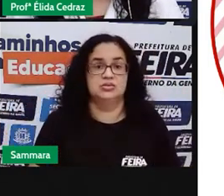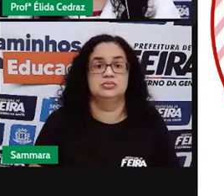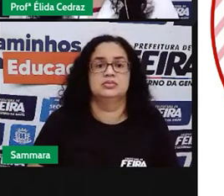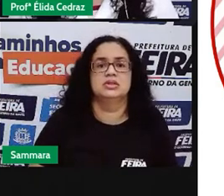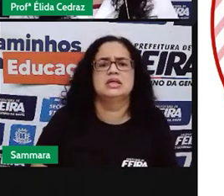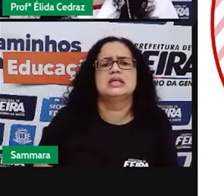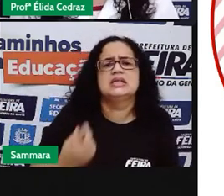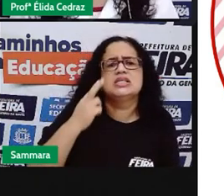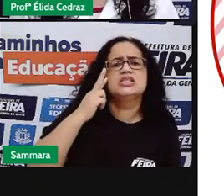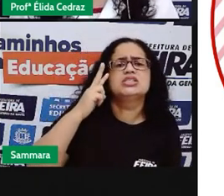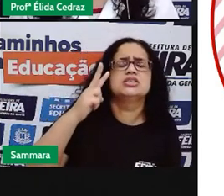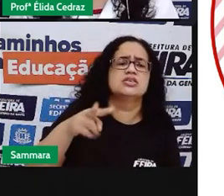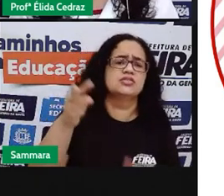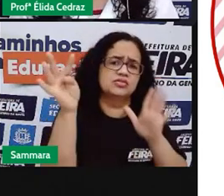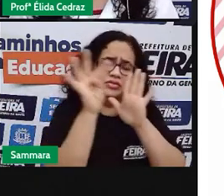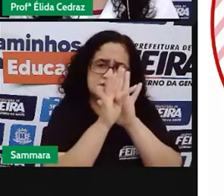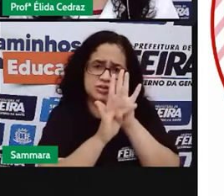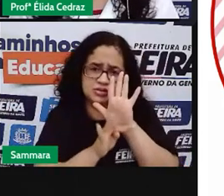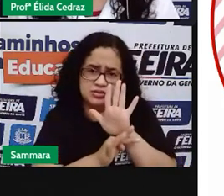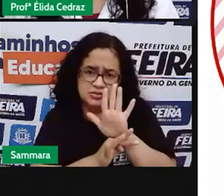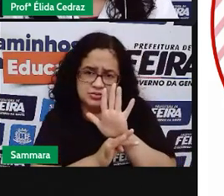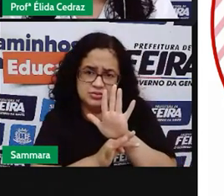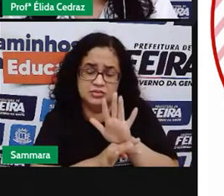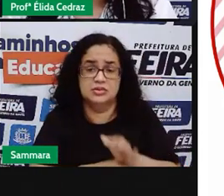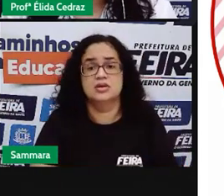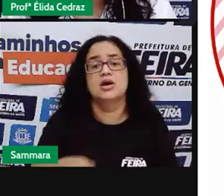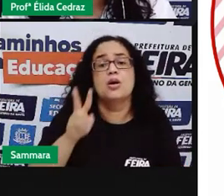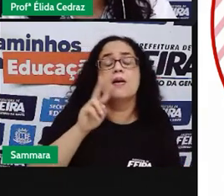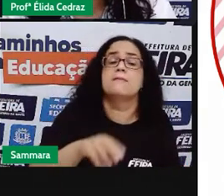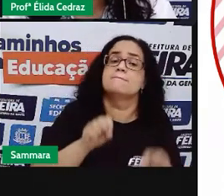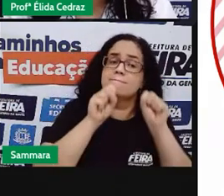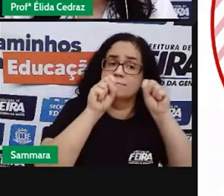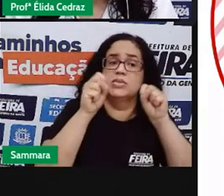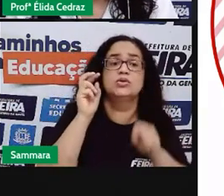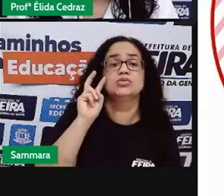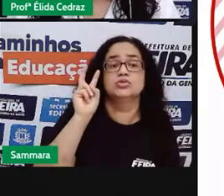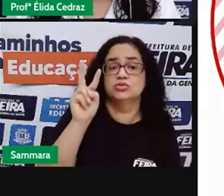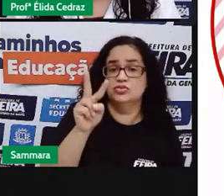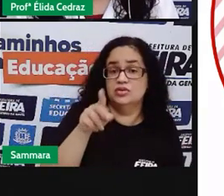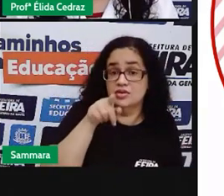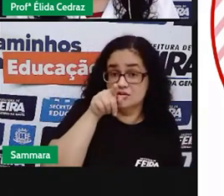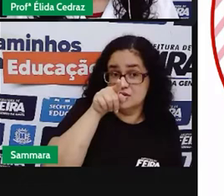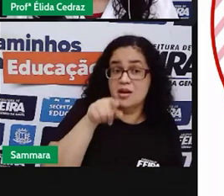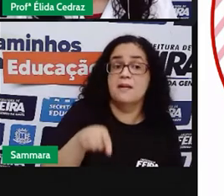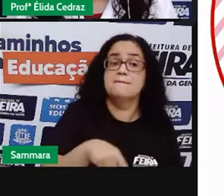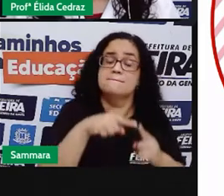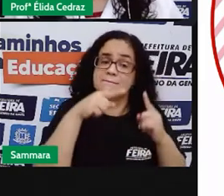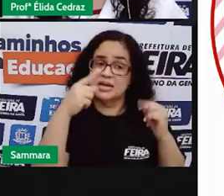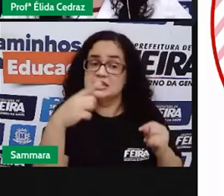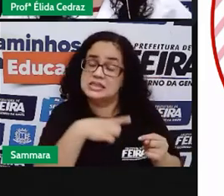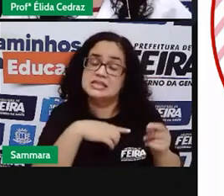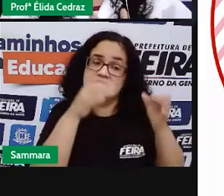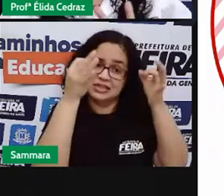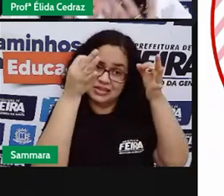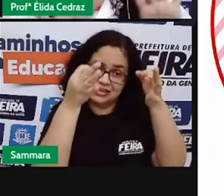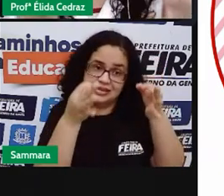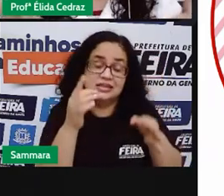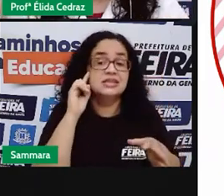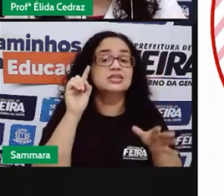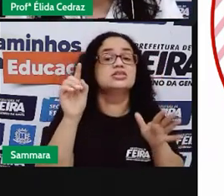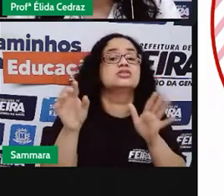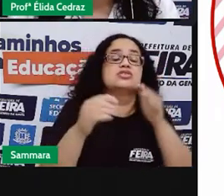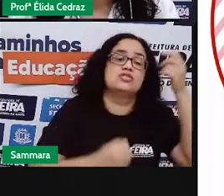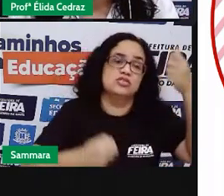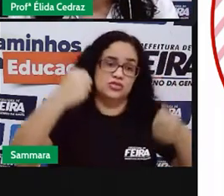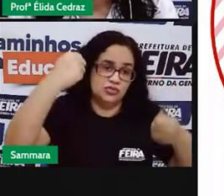Quem já viu esse texto publicitário? Você pode não ter visto o Fusca, mas com certeza já viu um